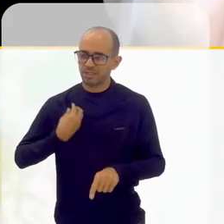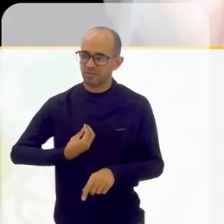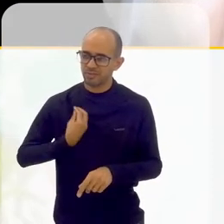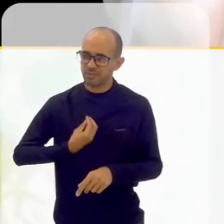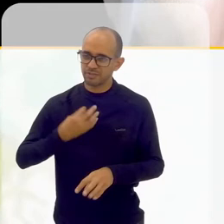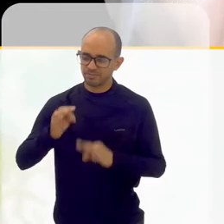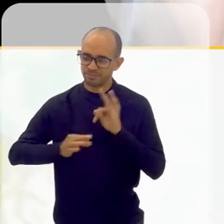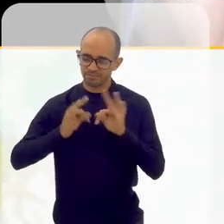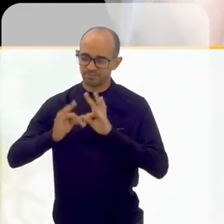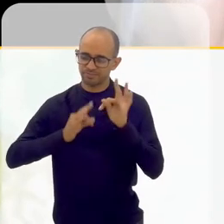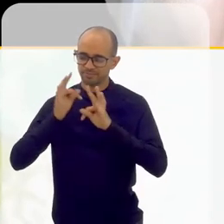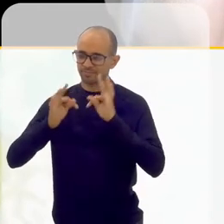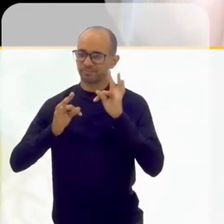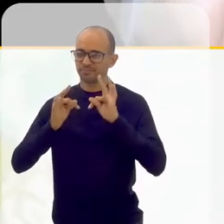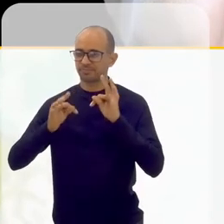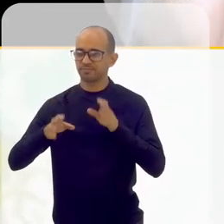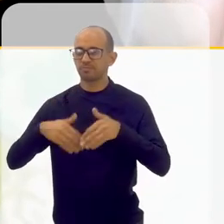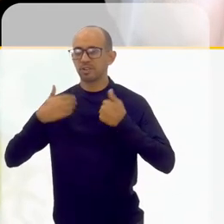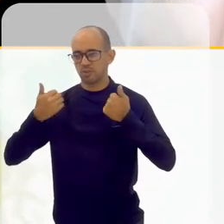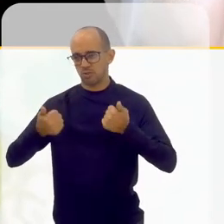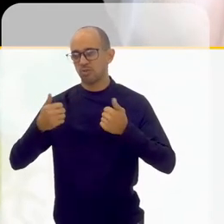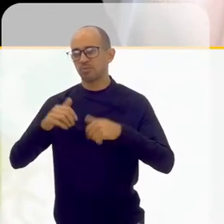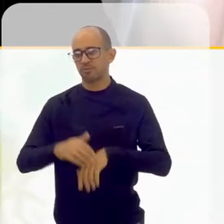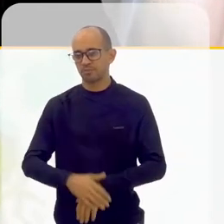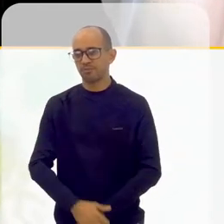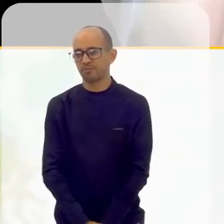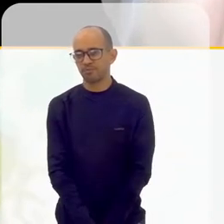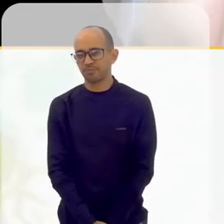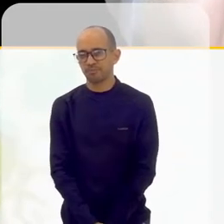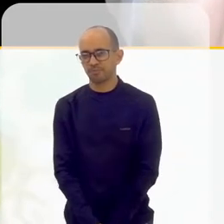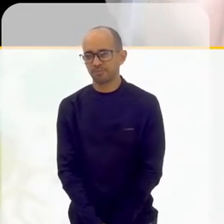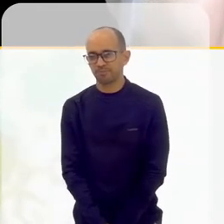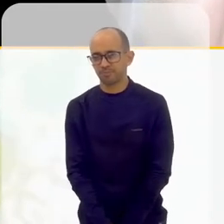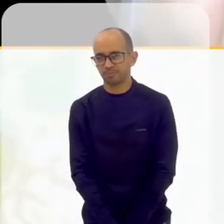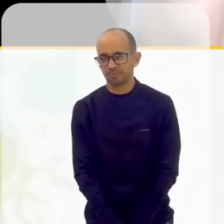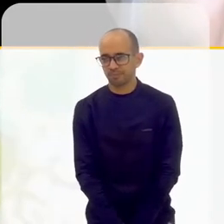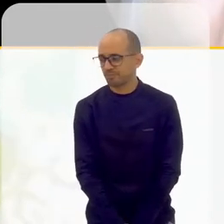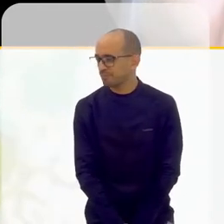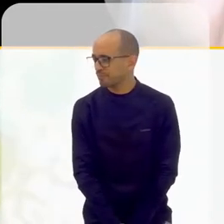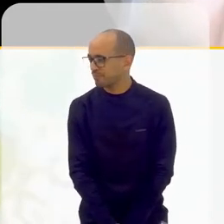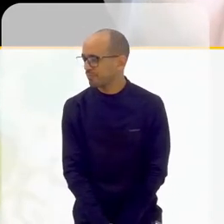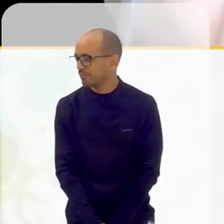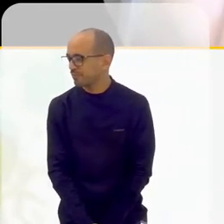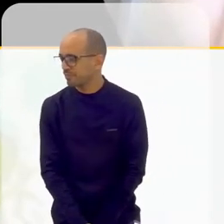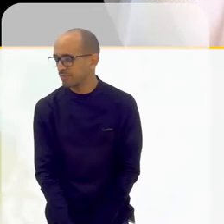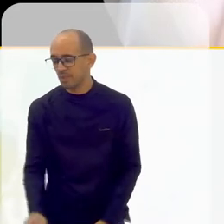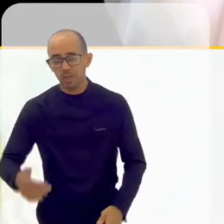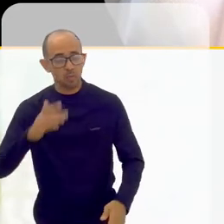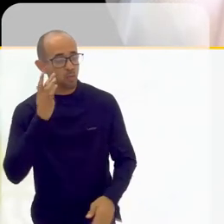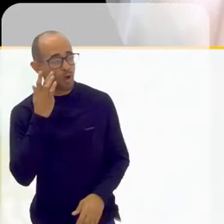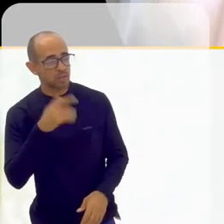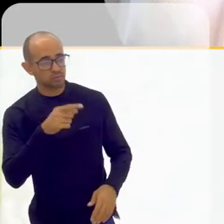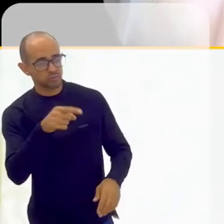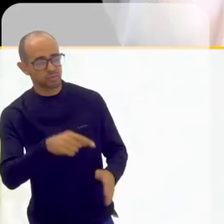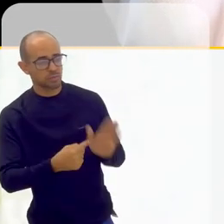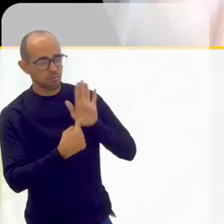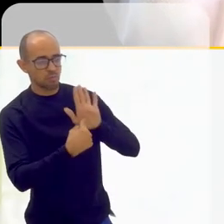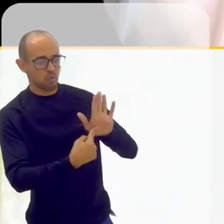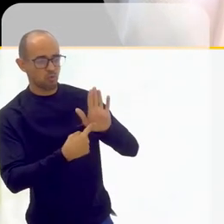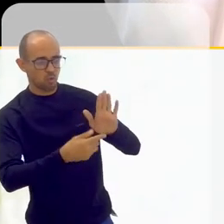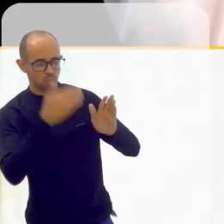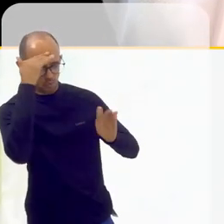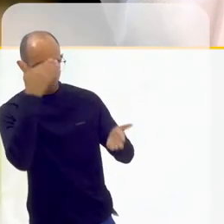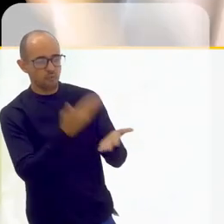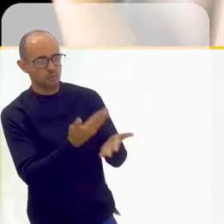com profissionais que davam nele 24 horas melhorou. Depois disso. Acho que você mostrou confiança nele.